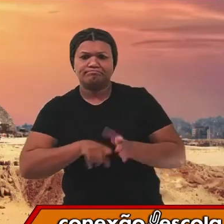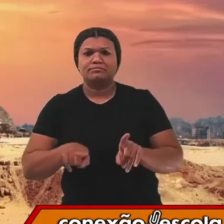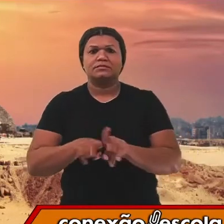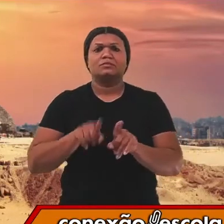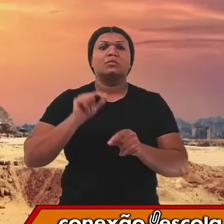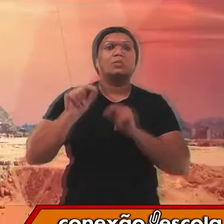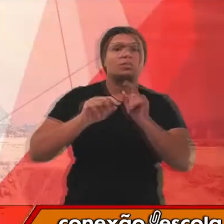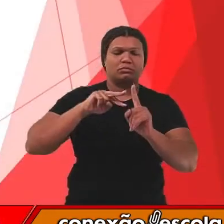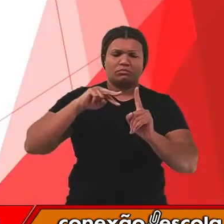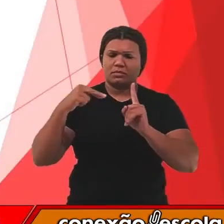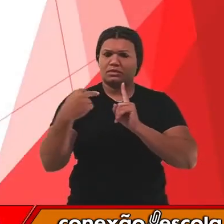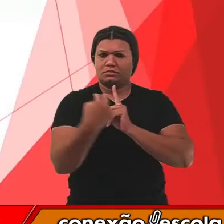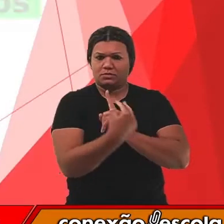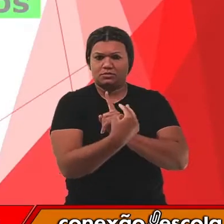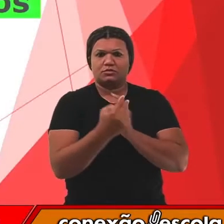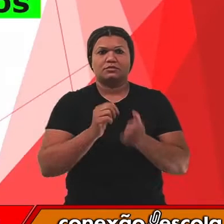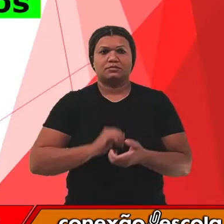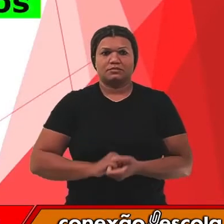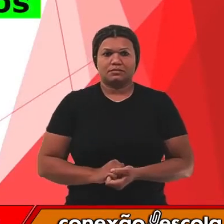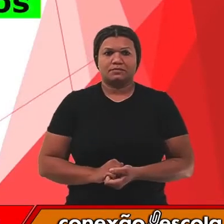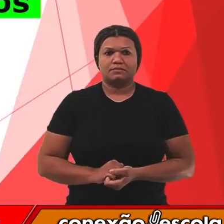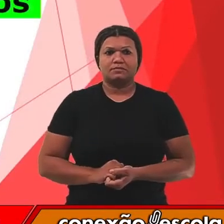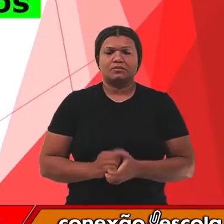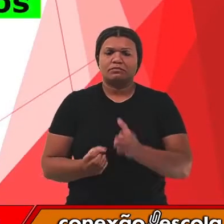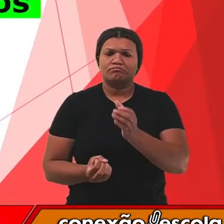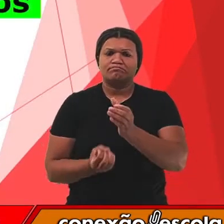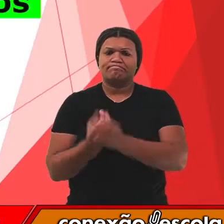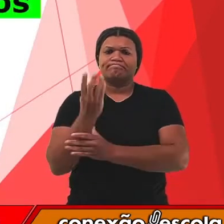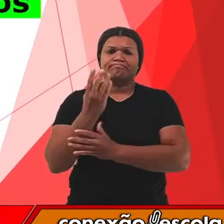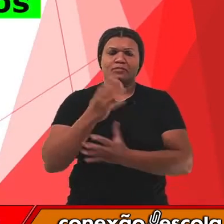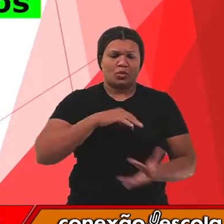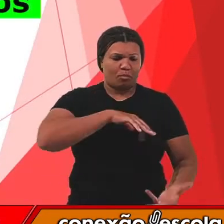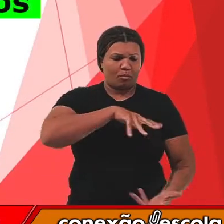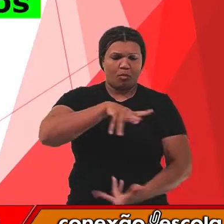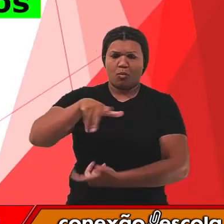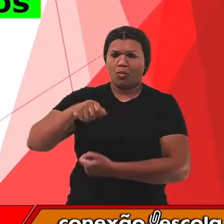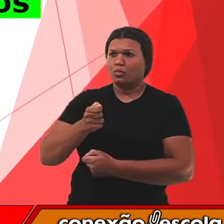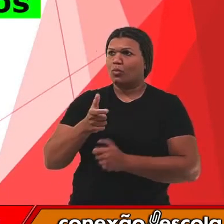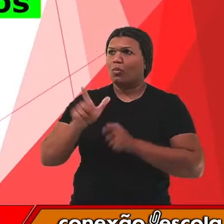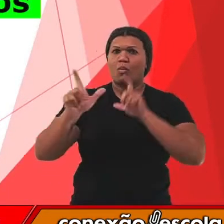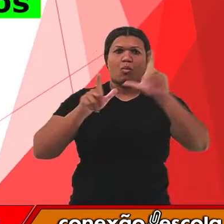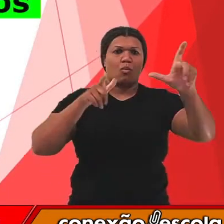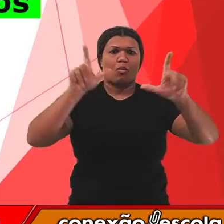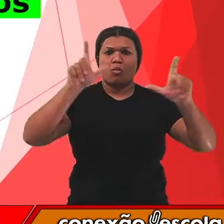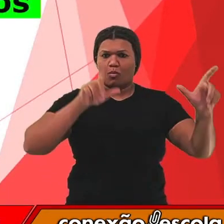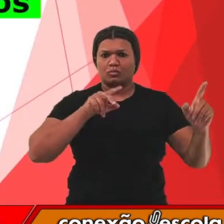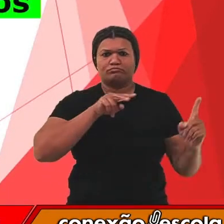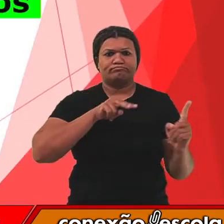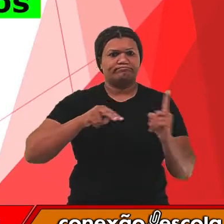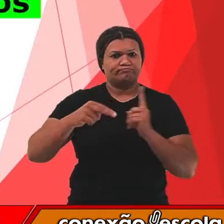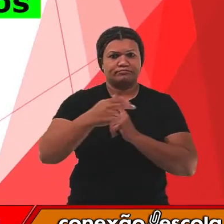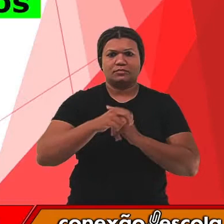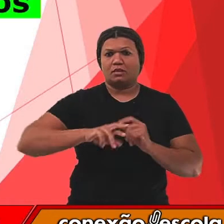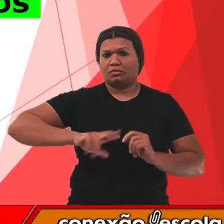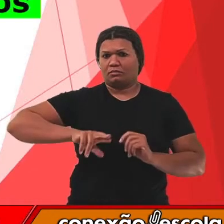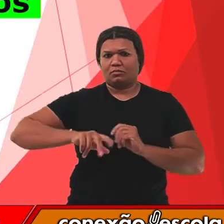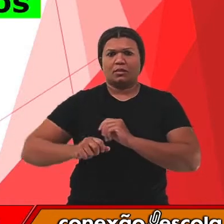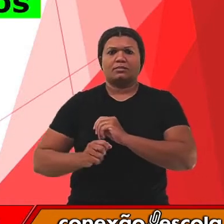perspectiva da criação do mundo por uma outra visão que não criacionista.